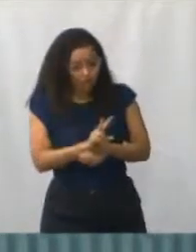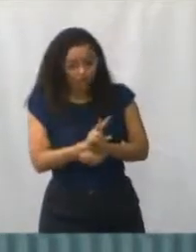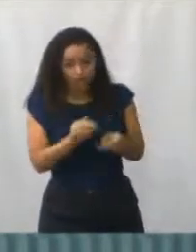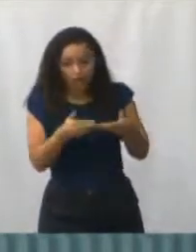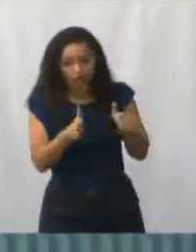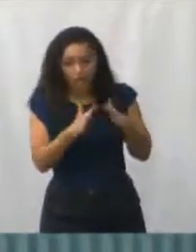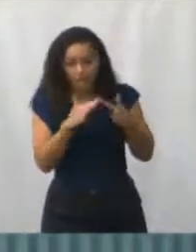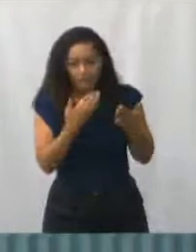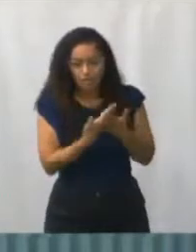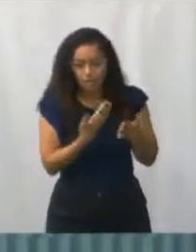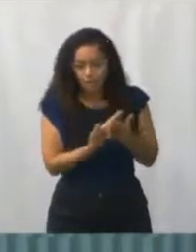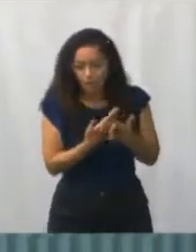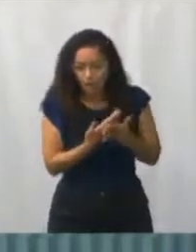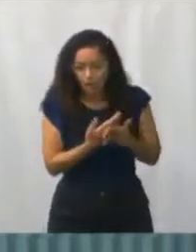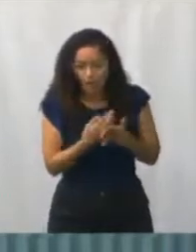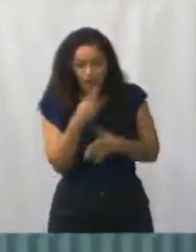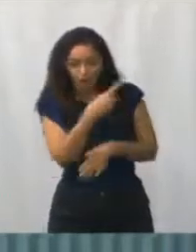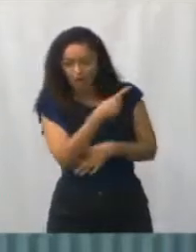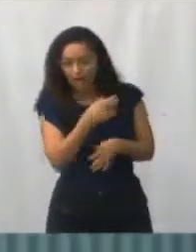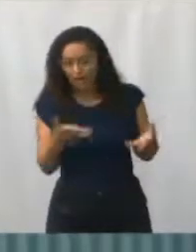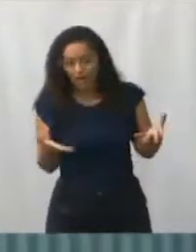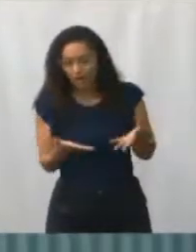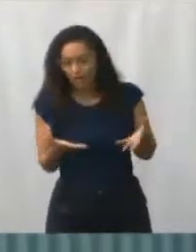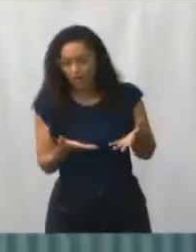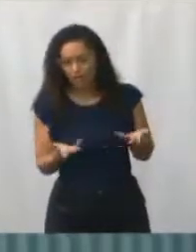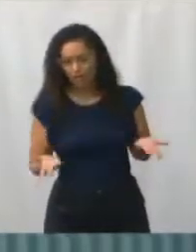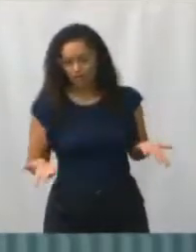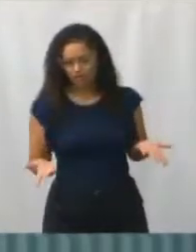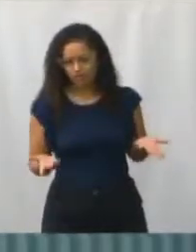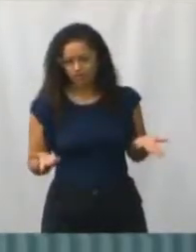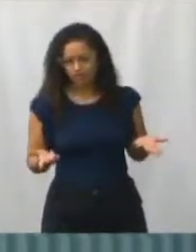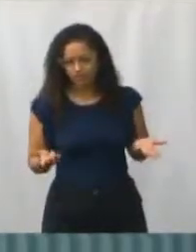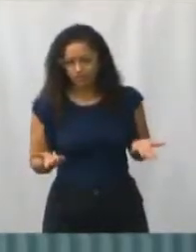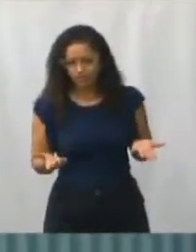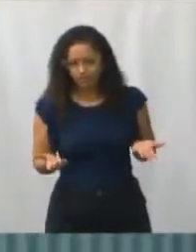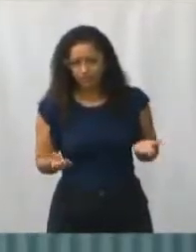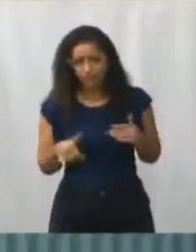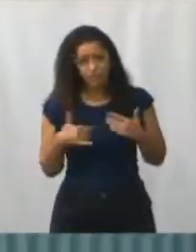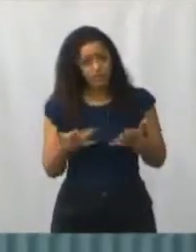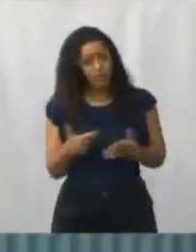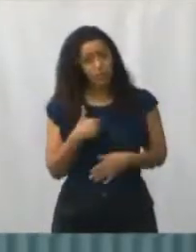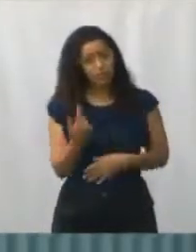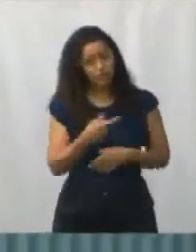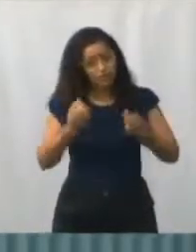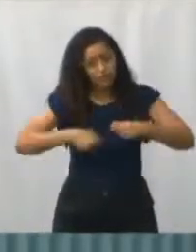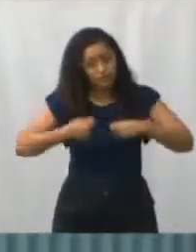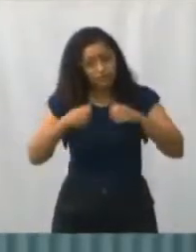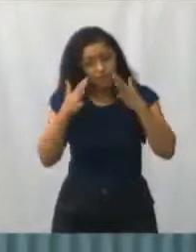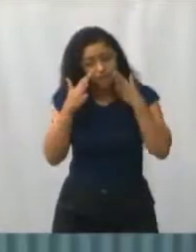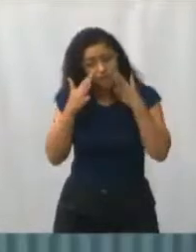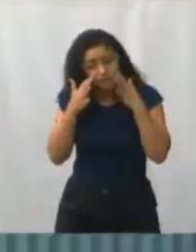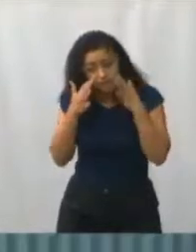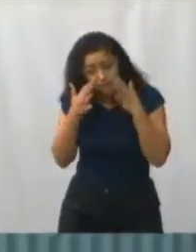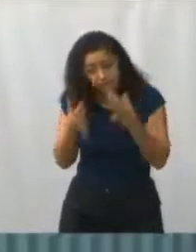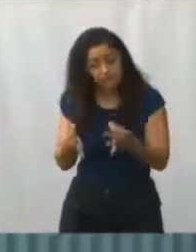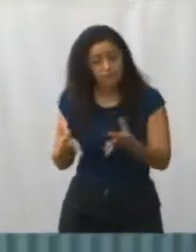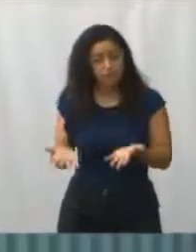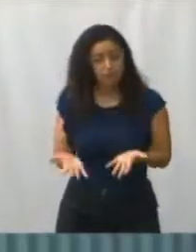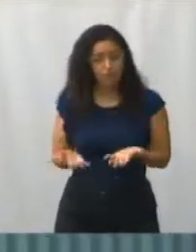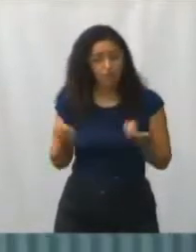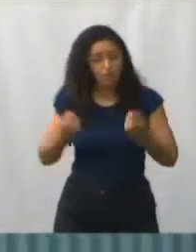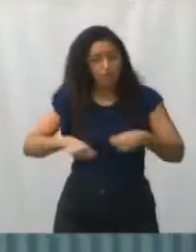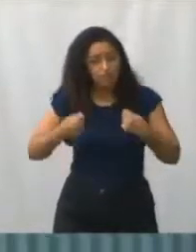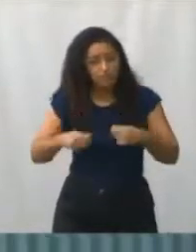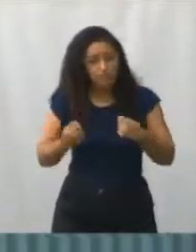para voltar naquilo que eu estava falando aqui, a questão da segurança. Se a gente não der atenção a